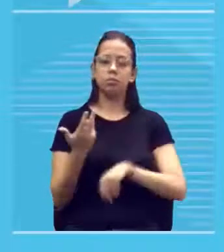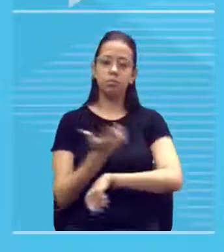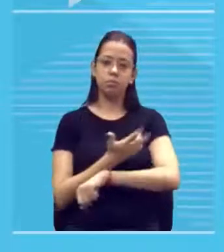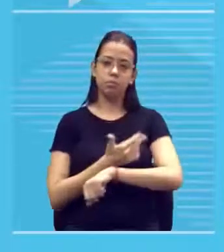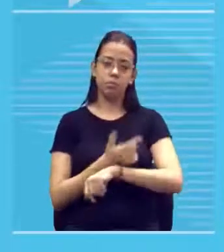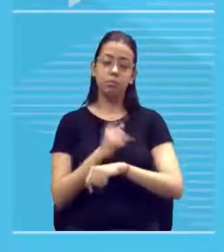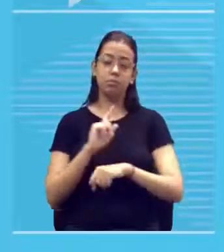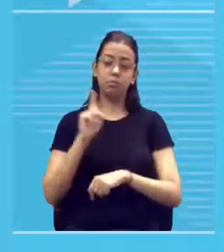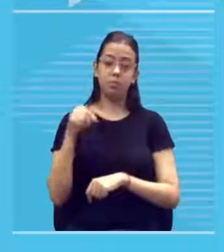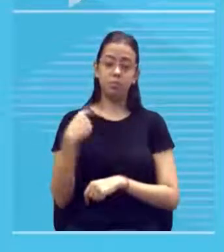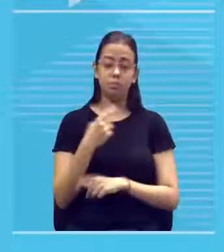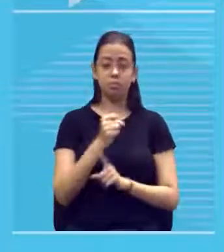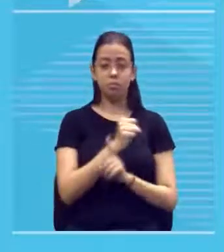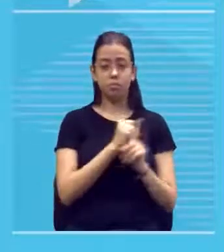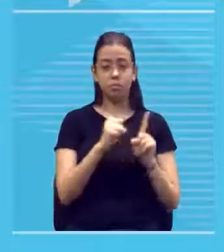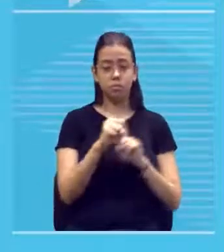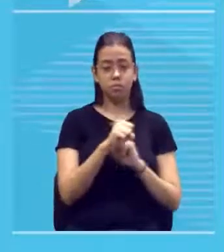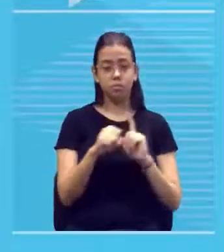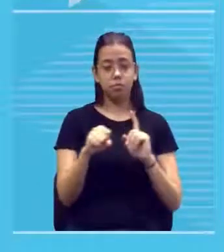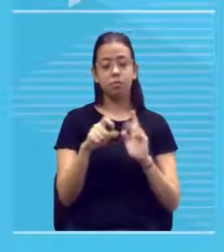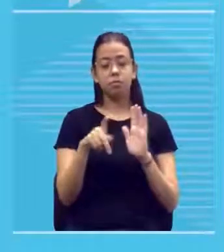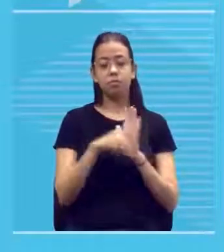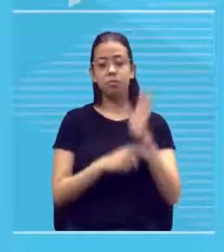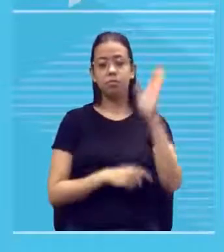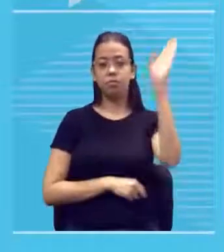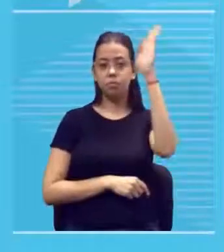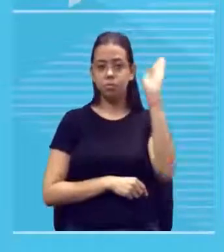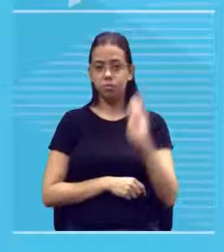na nossa sociedade brasileira